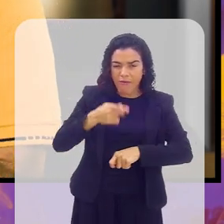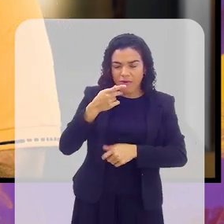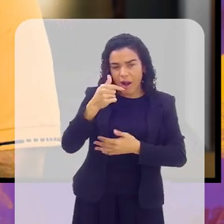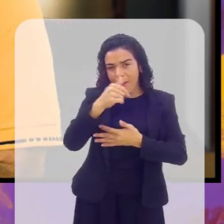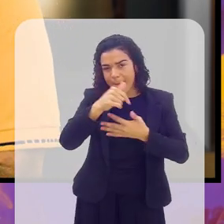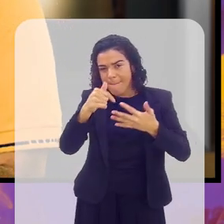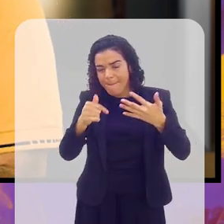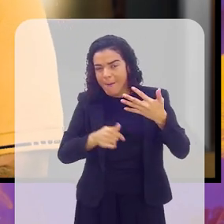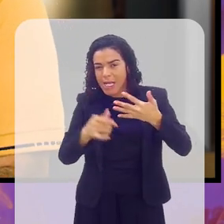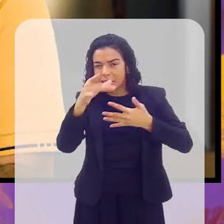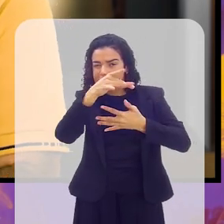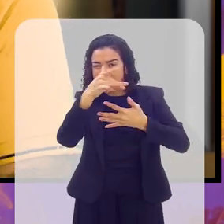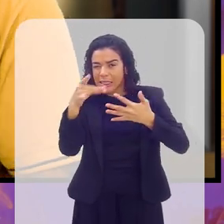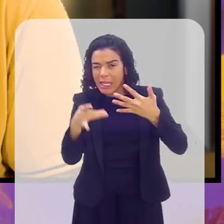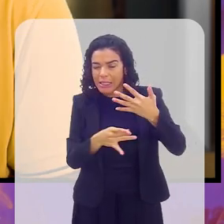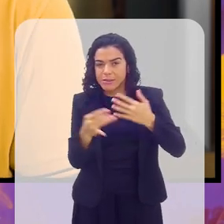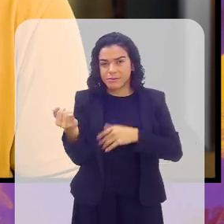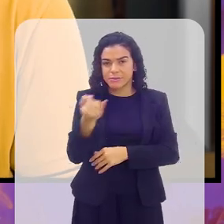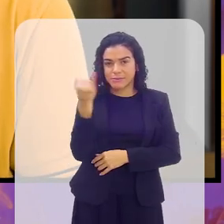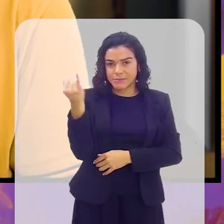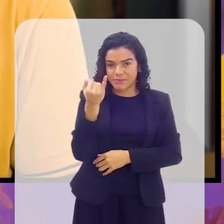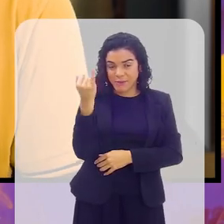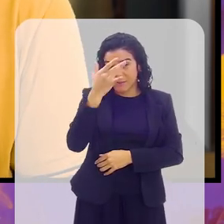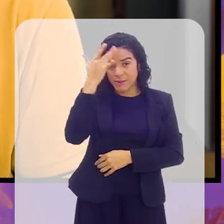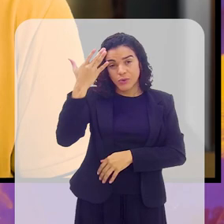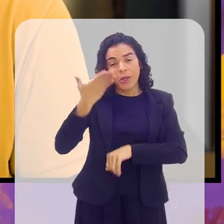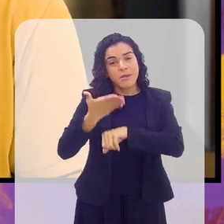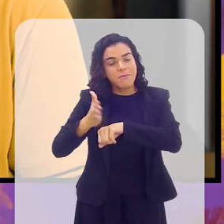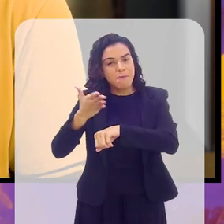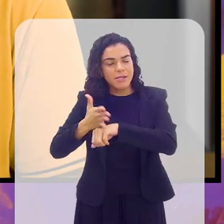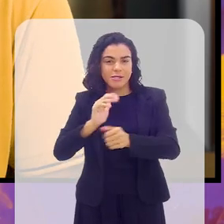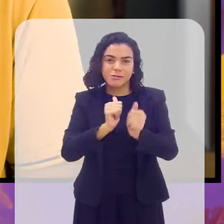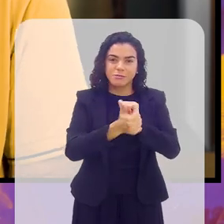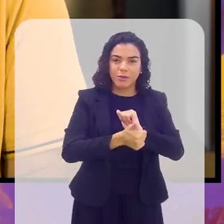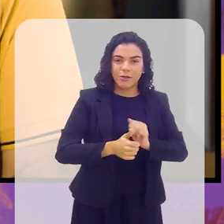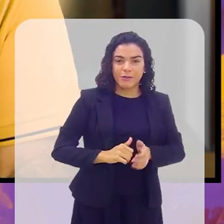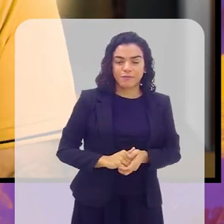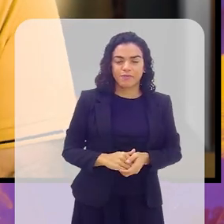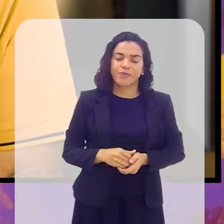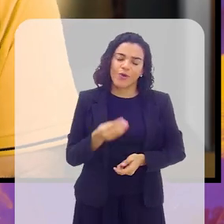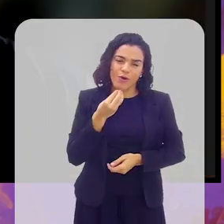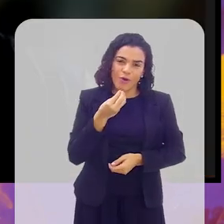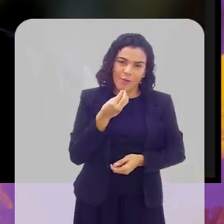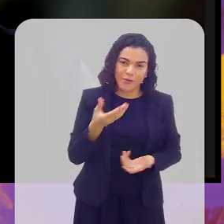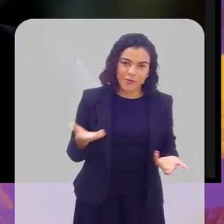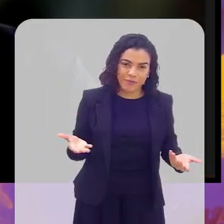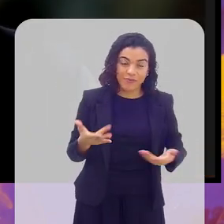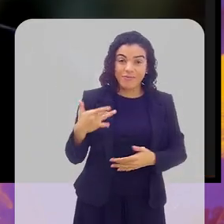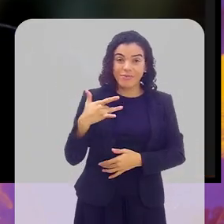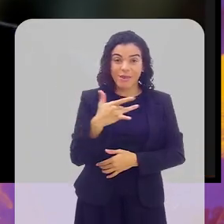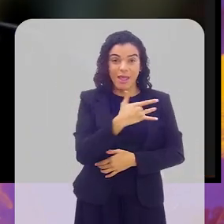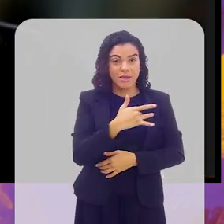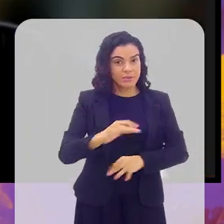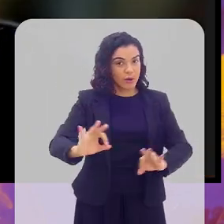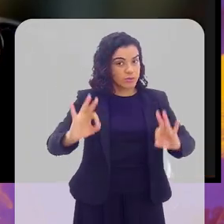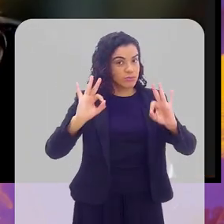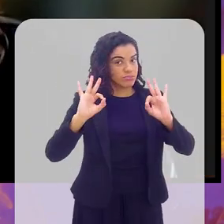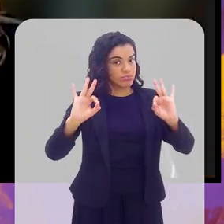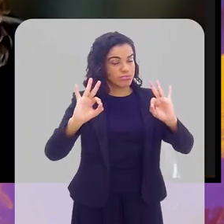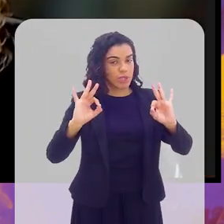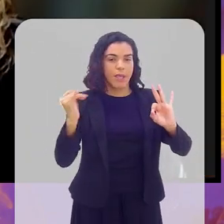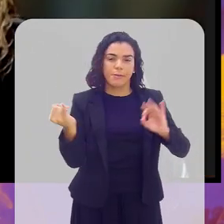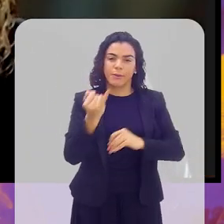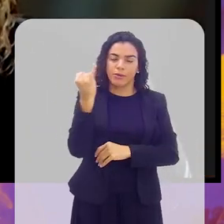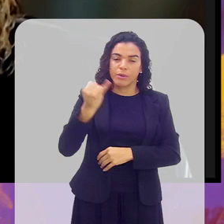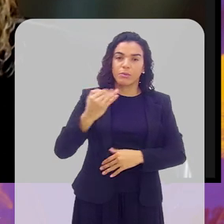desses detalhes que são importantíssimos para quem também pratica esse esporte. Com certeza. Estar com a saúde em dia é muito